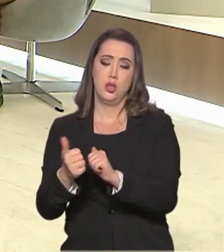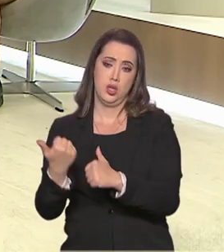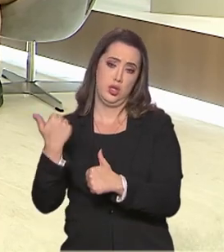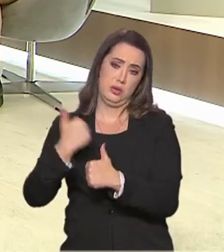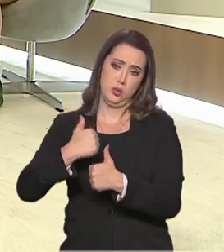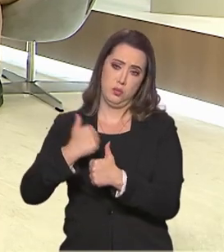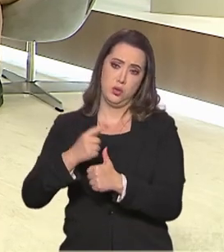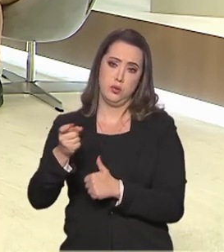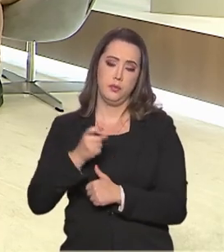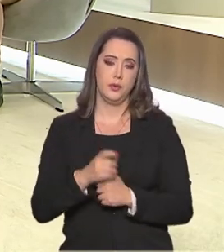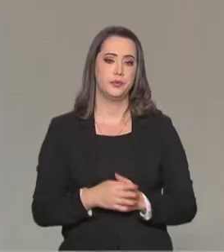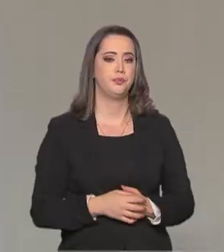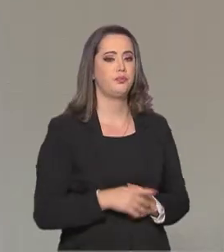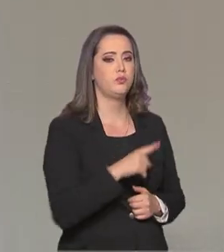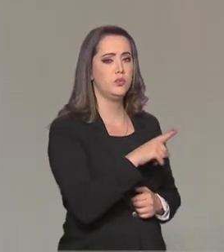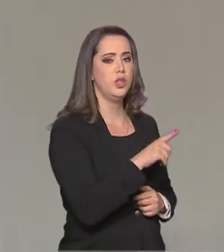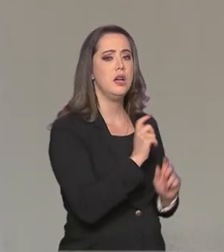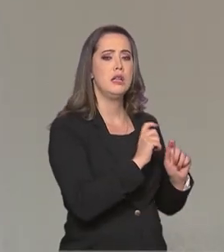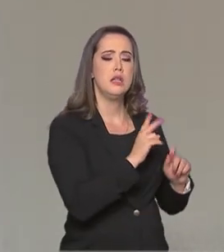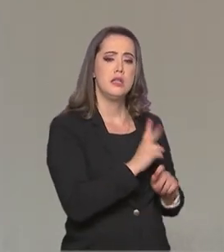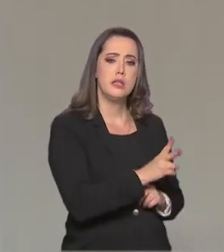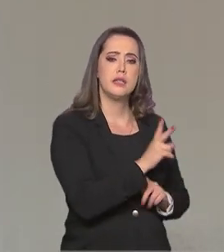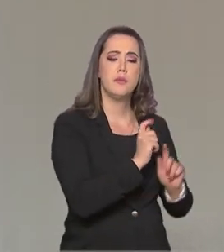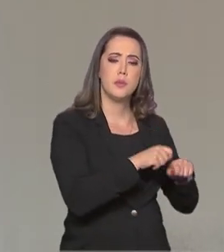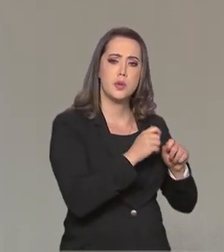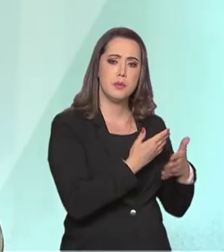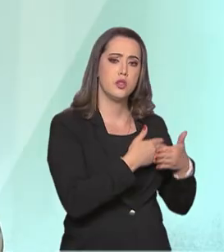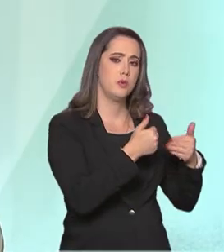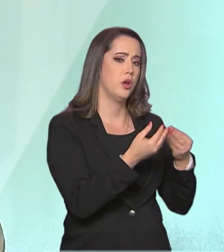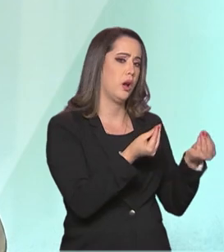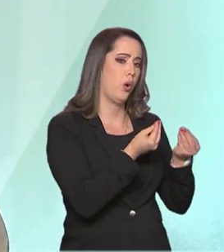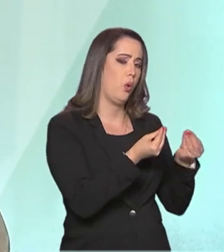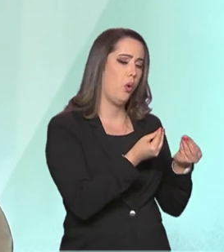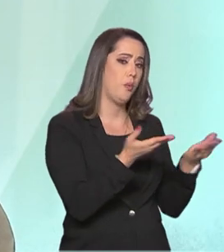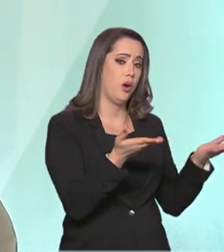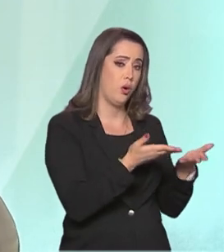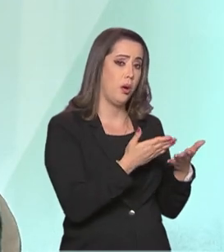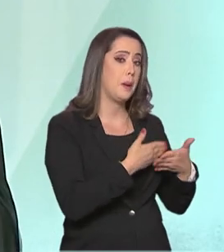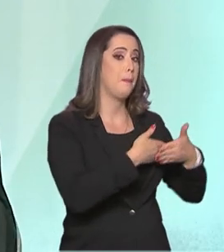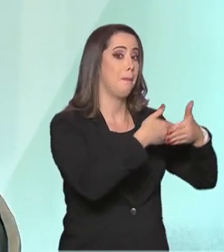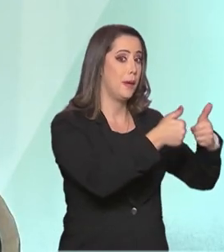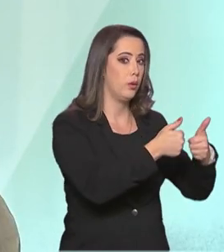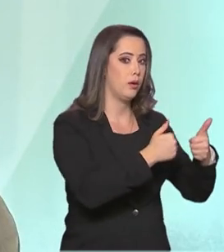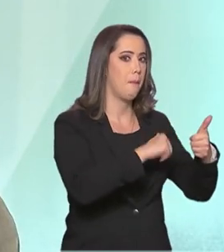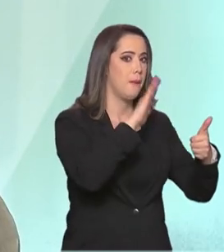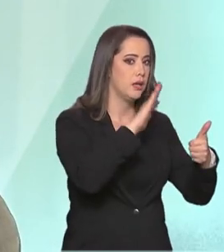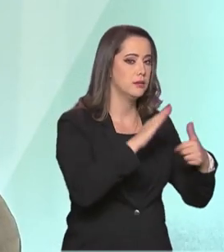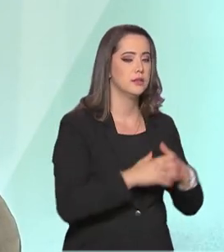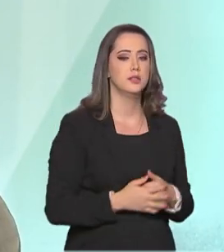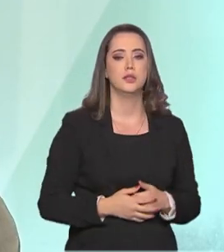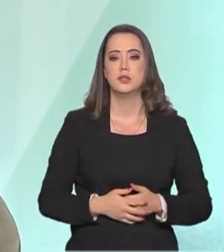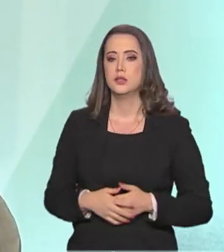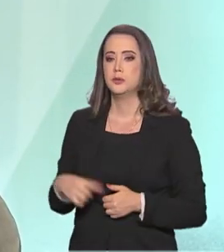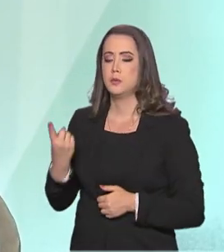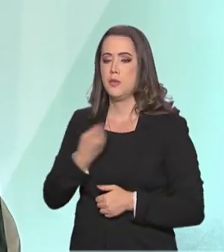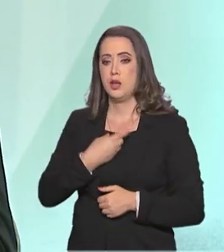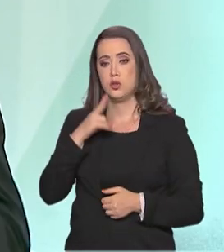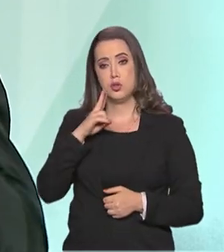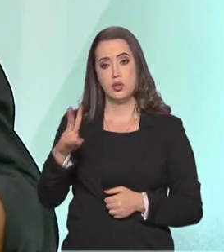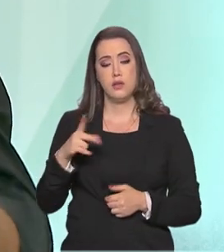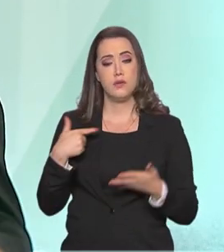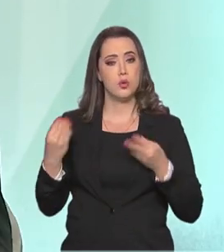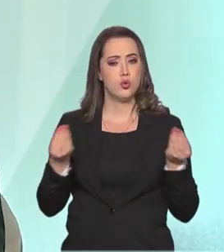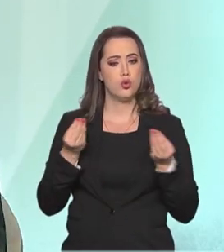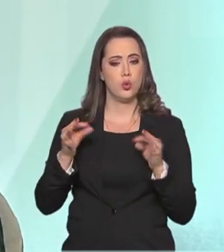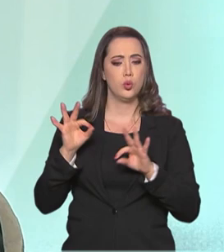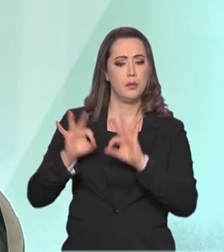para melhorar. E o que a gente ainda pode fazer por esses atletas? Ah, eu acho que a gente tem feito um mapeamento geral de tudo